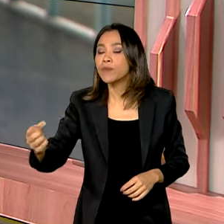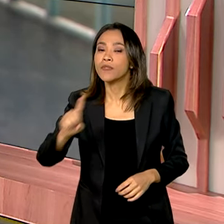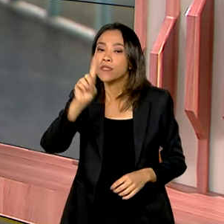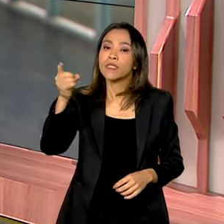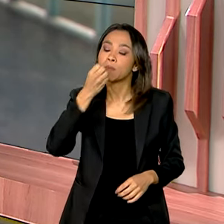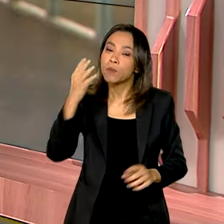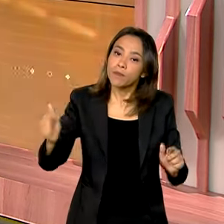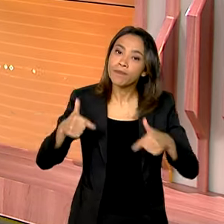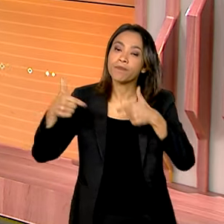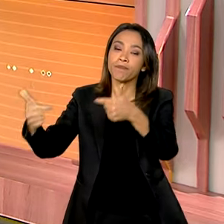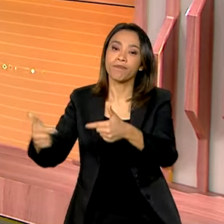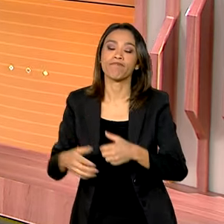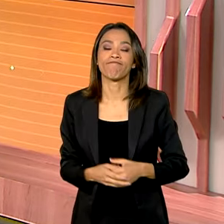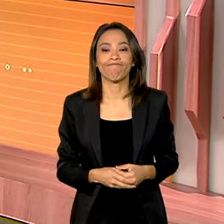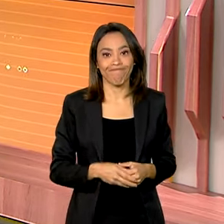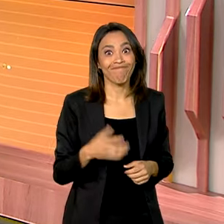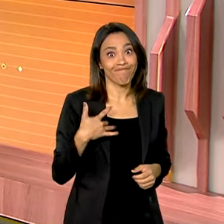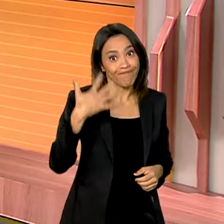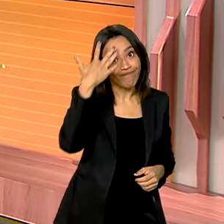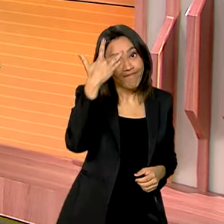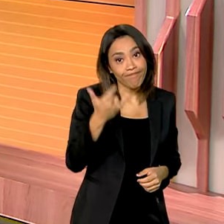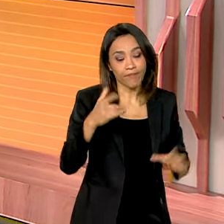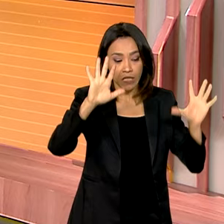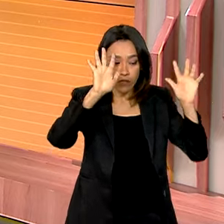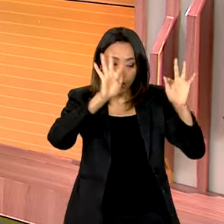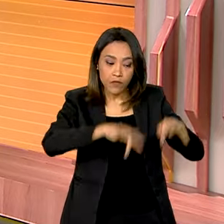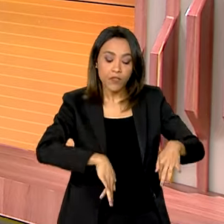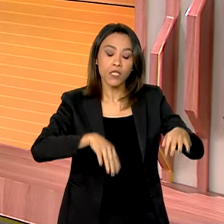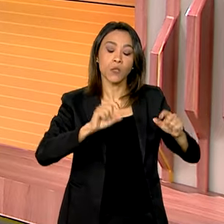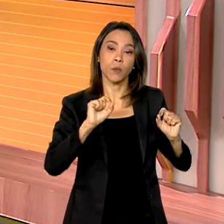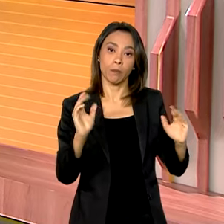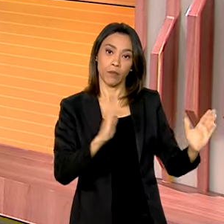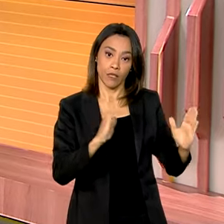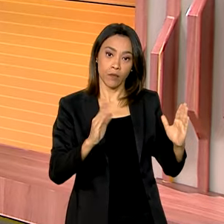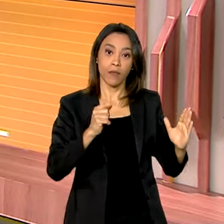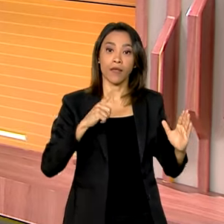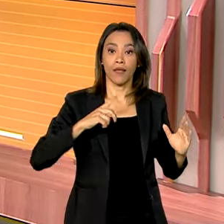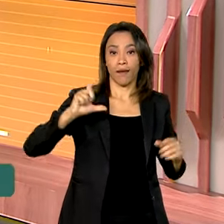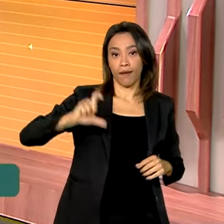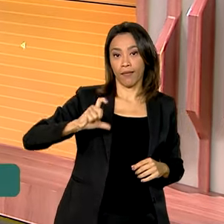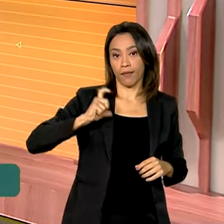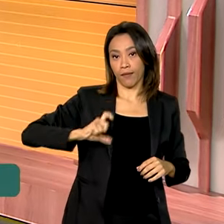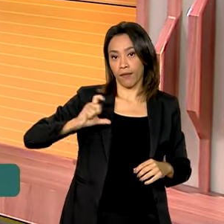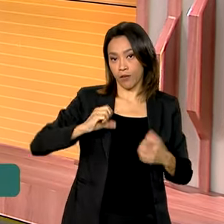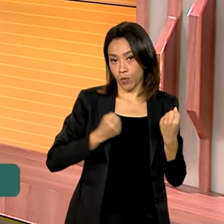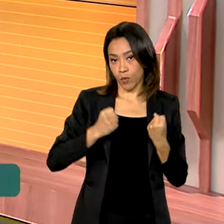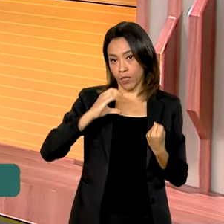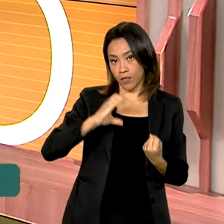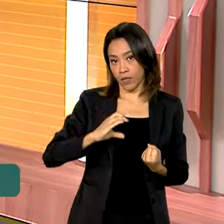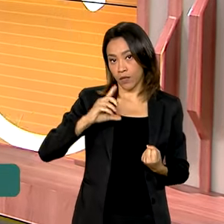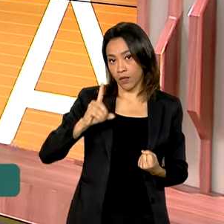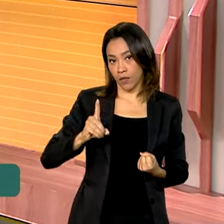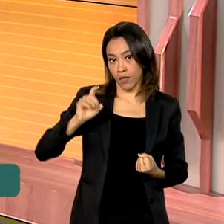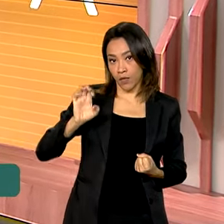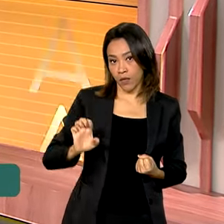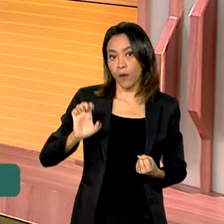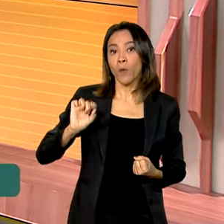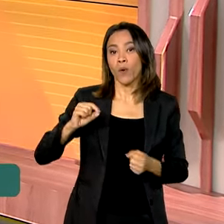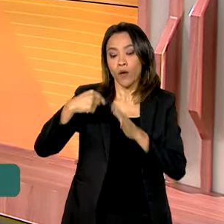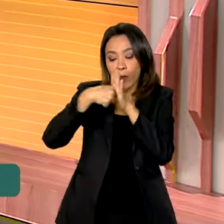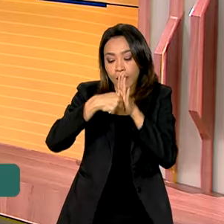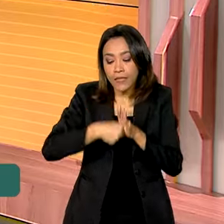trabalho. E termina amanhã o prazo para motoristas das categorias C, D e E realizarem o exame